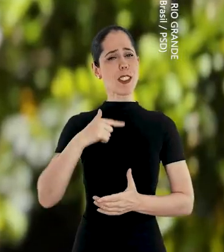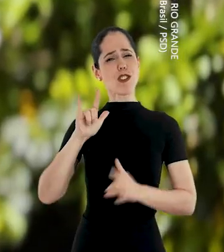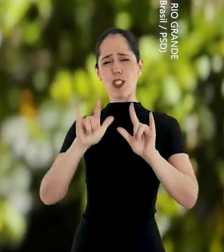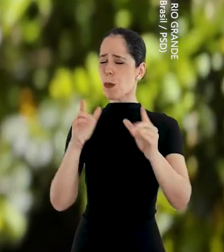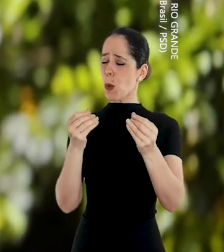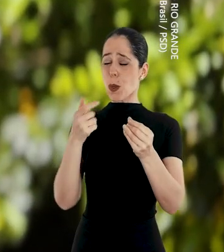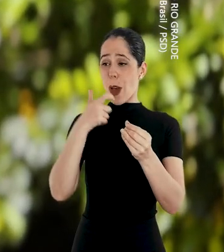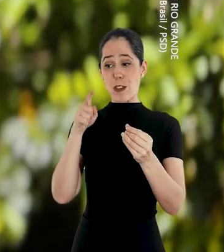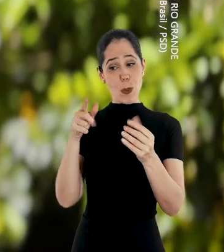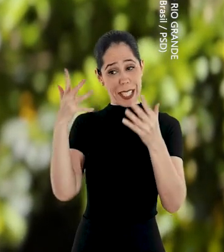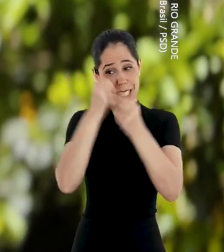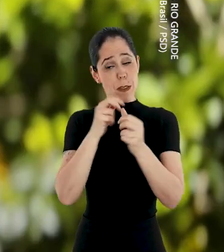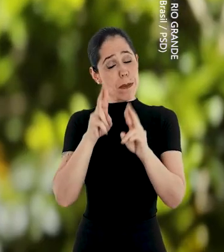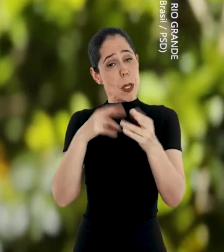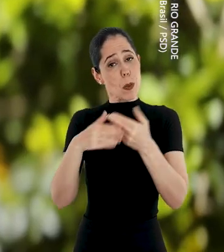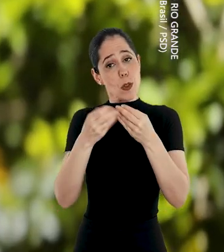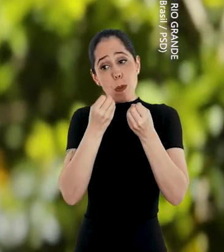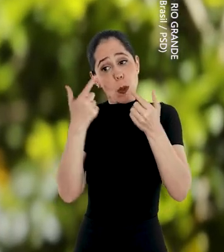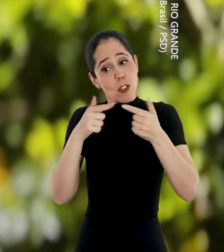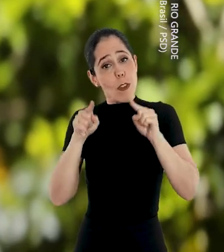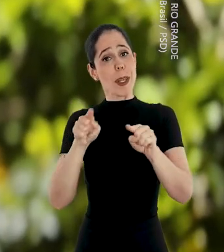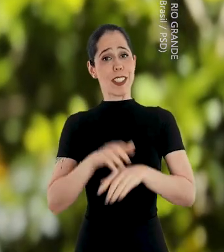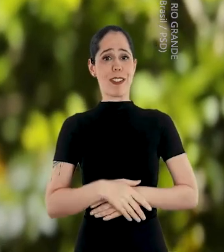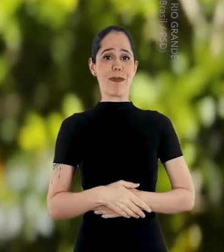Eu te amo muito, te acho lindo. Espero tudo de bom de novo para ti.